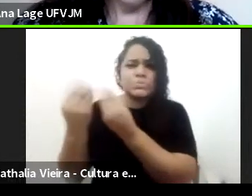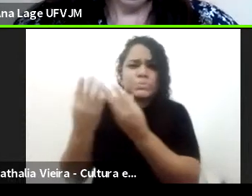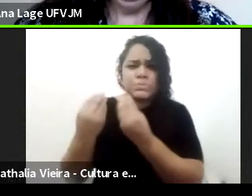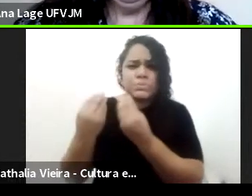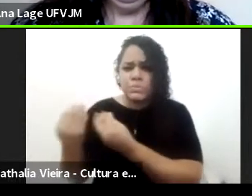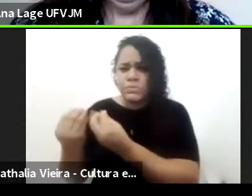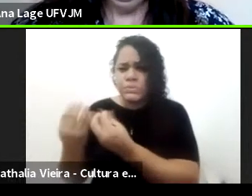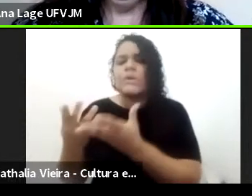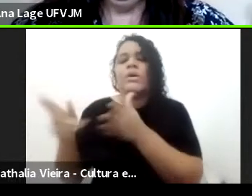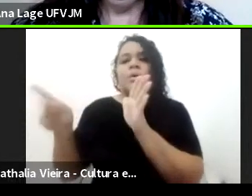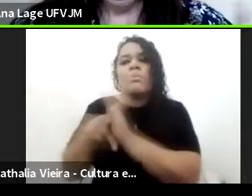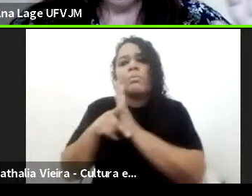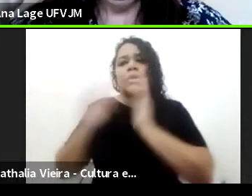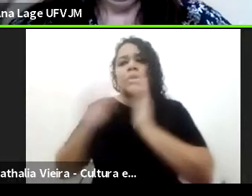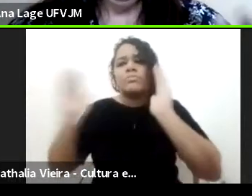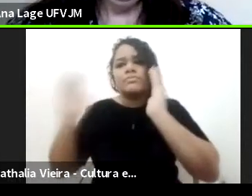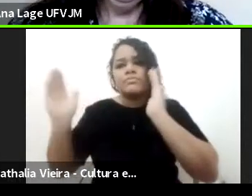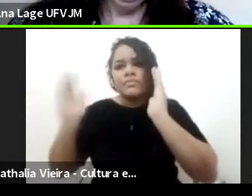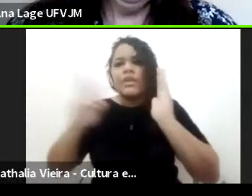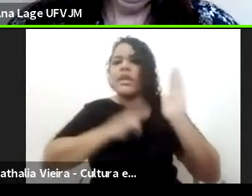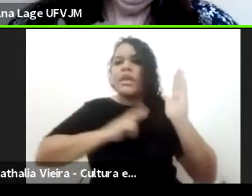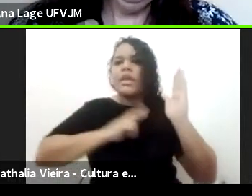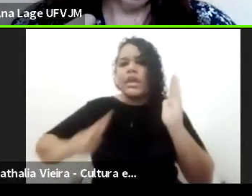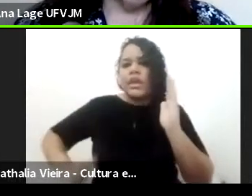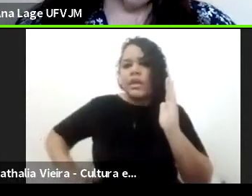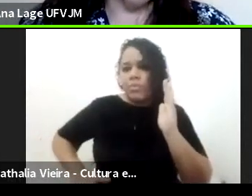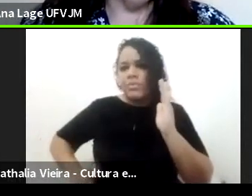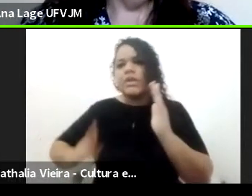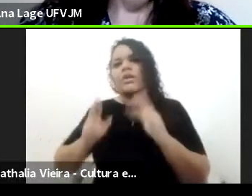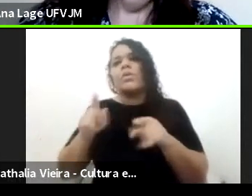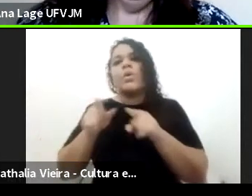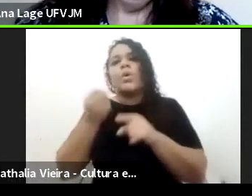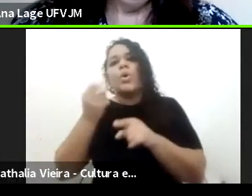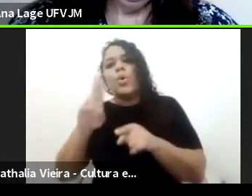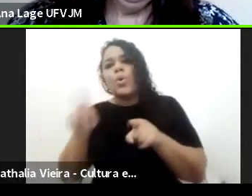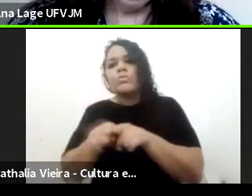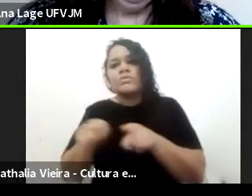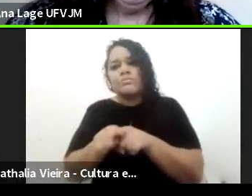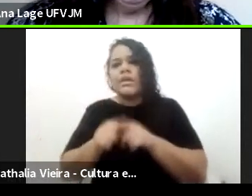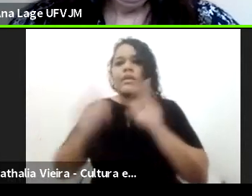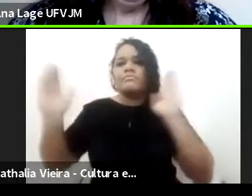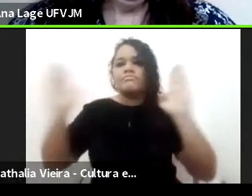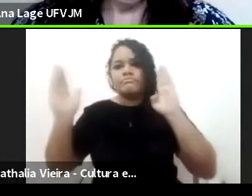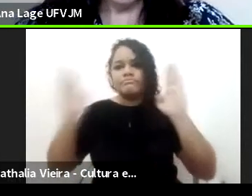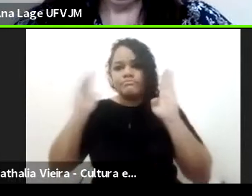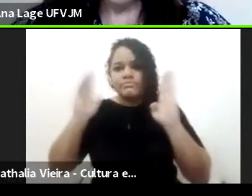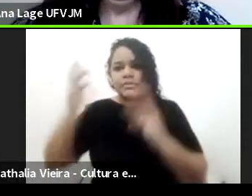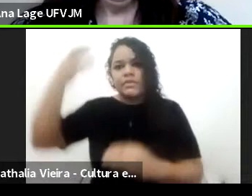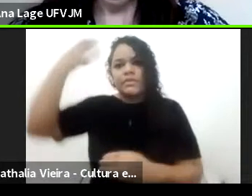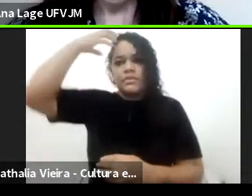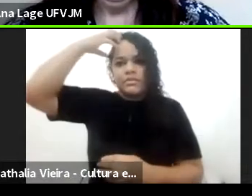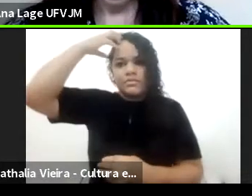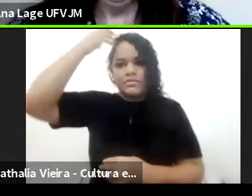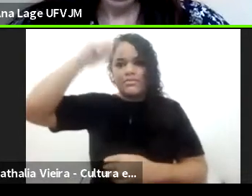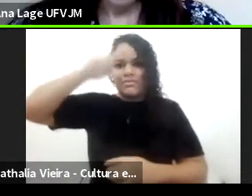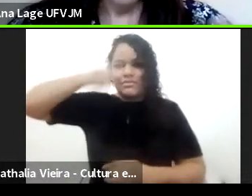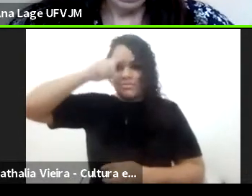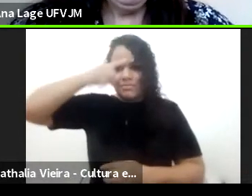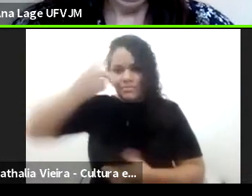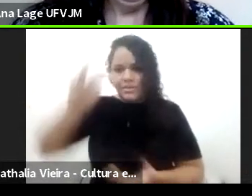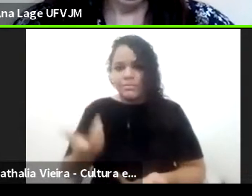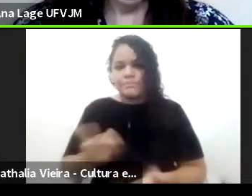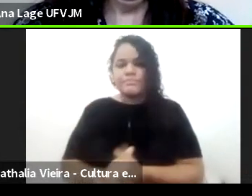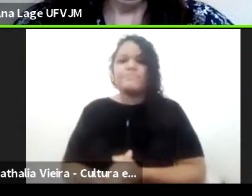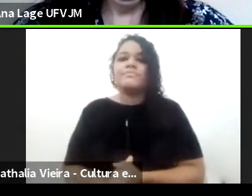próprio período imperial, né? Então, esse período colonial estaria ainda com poucas pesquisas. Quais motivos? Talvez,